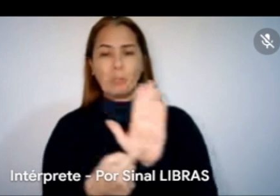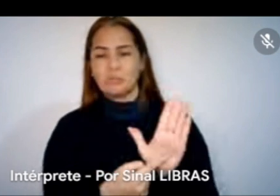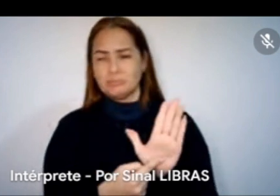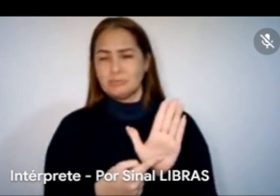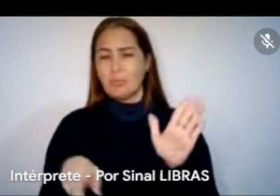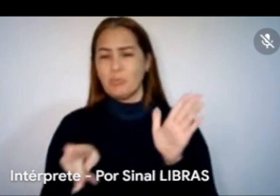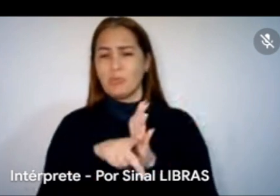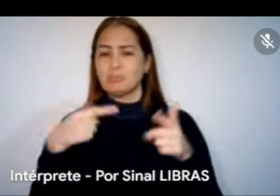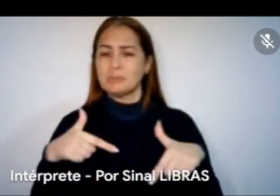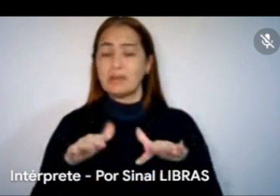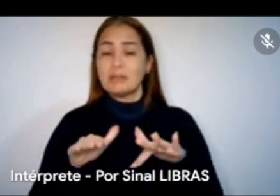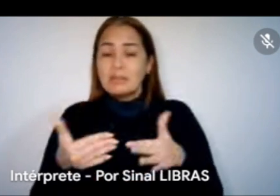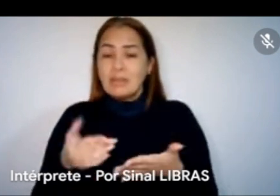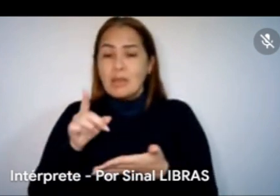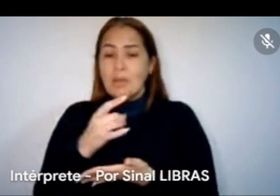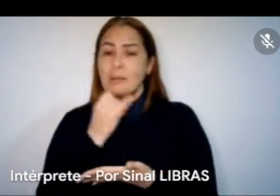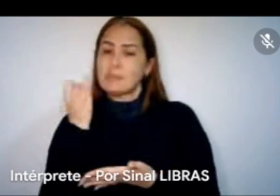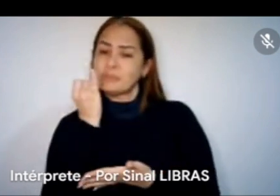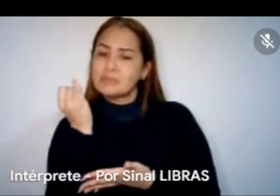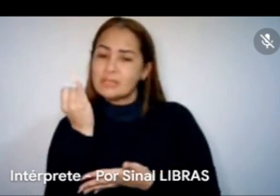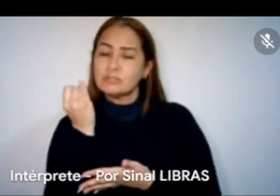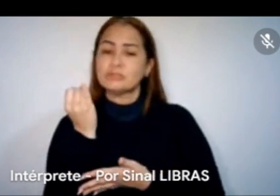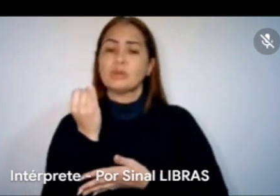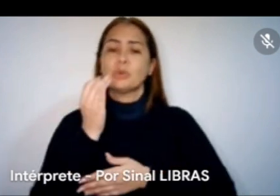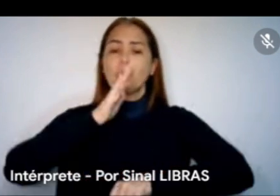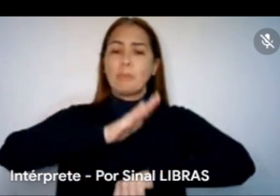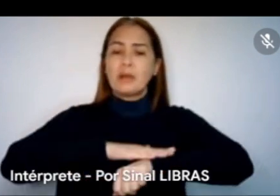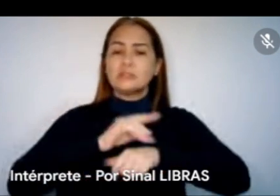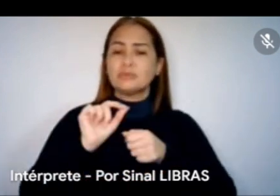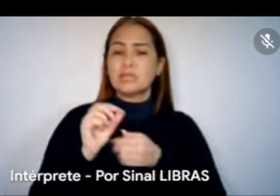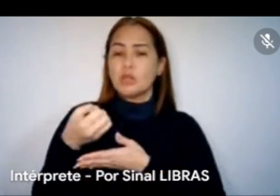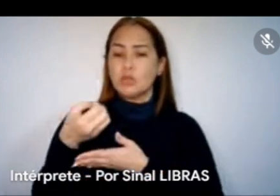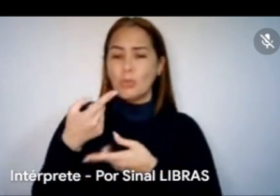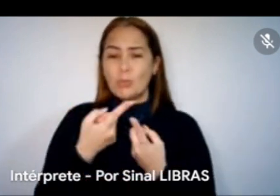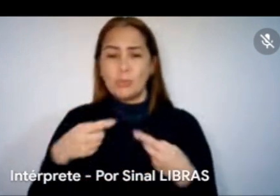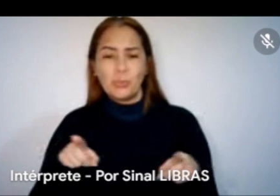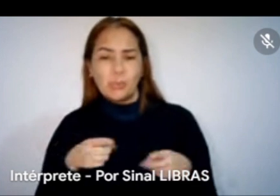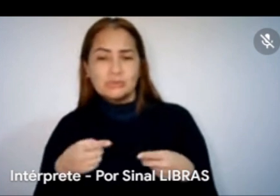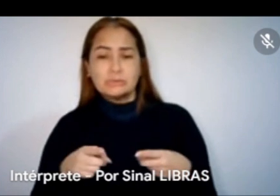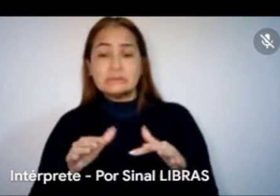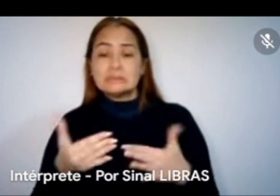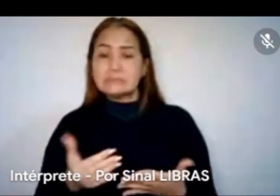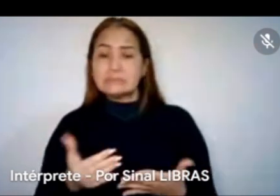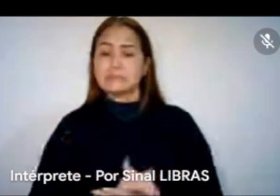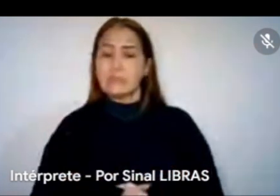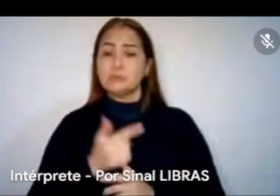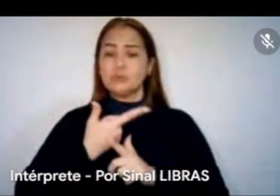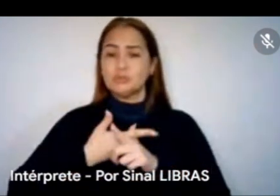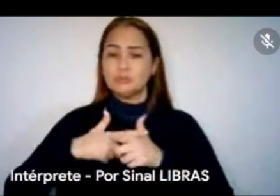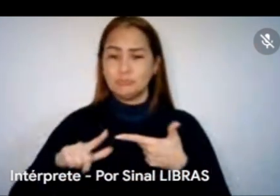importante dentro da produção de novos álbuns, da produção fonográfica, dividir para esses novos,